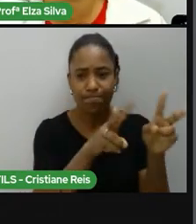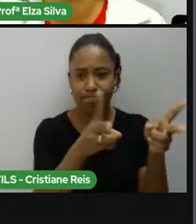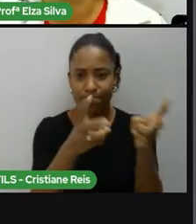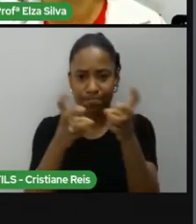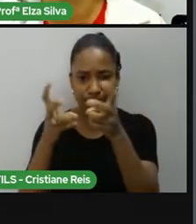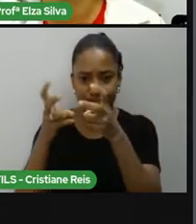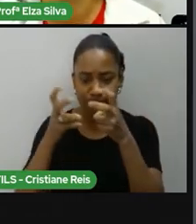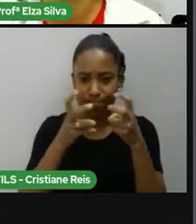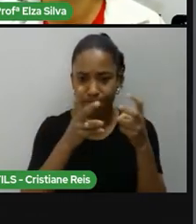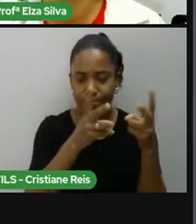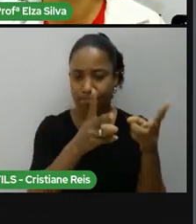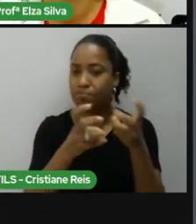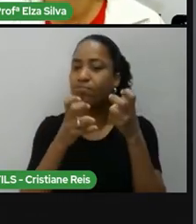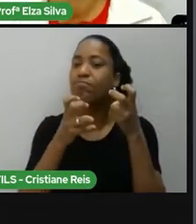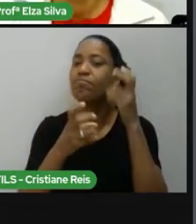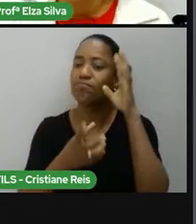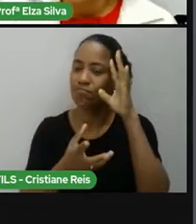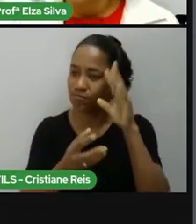ao longo da vida.